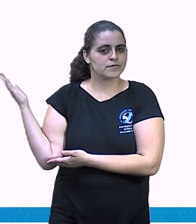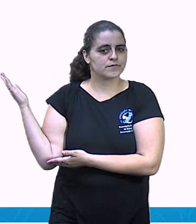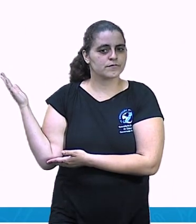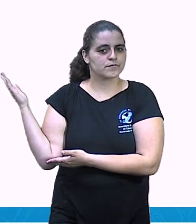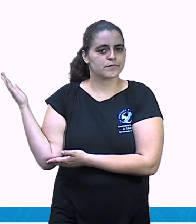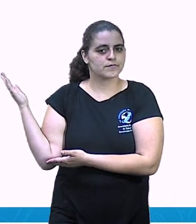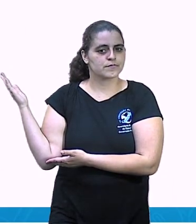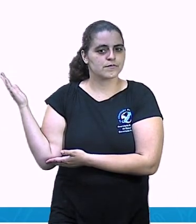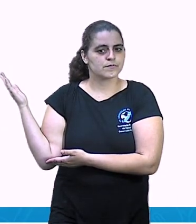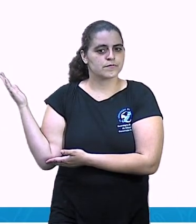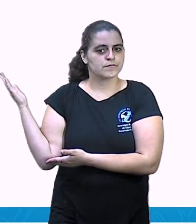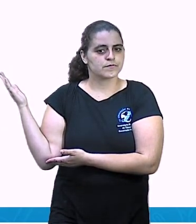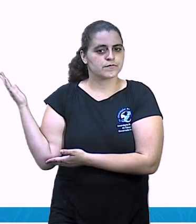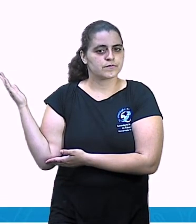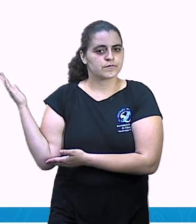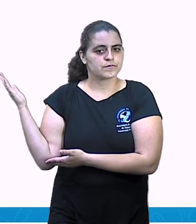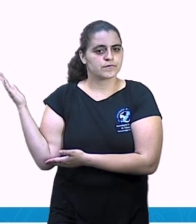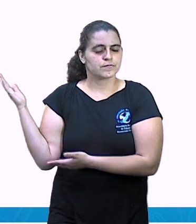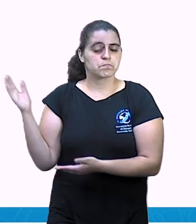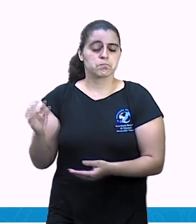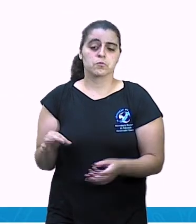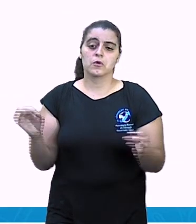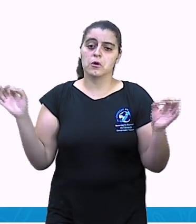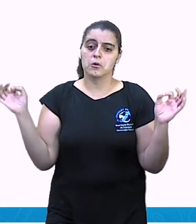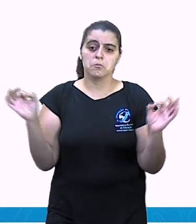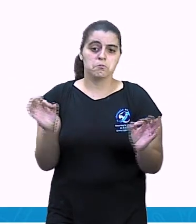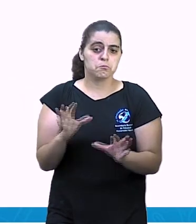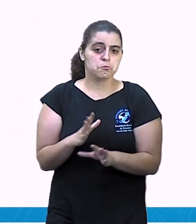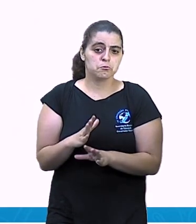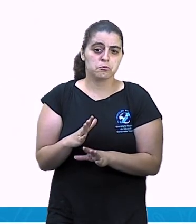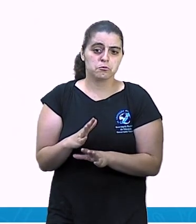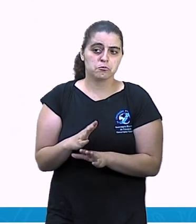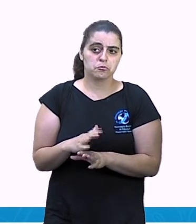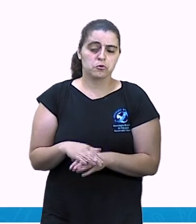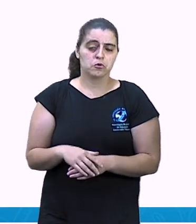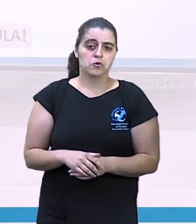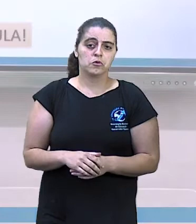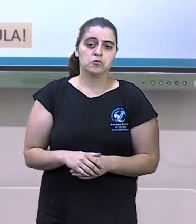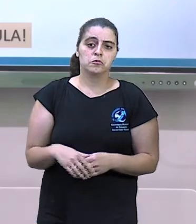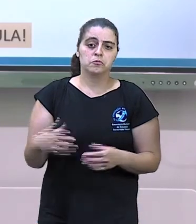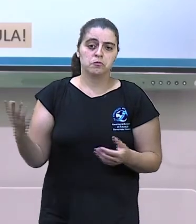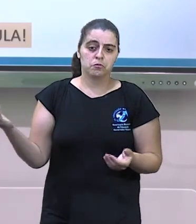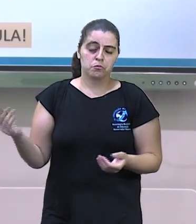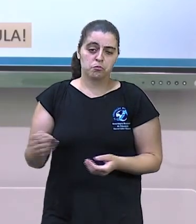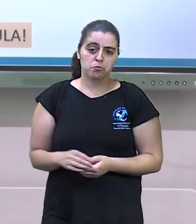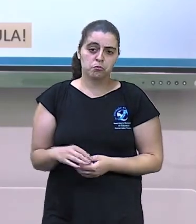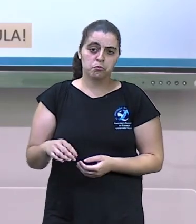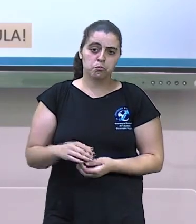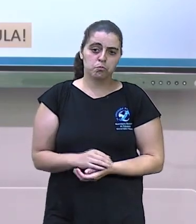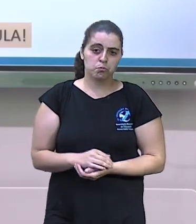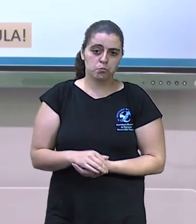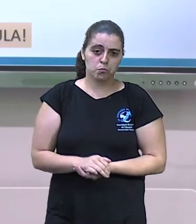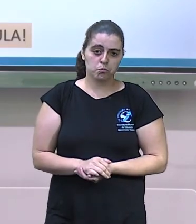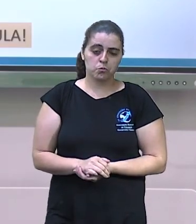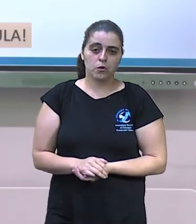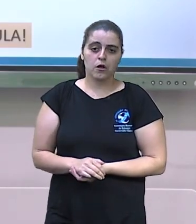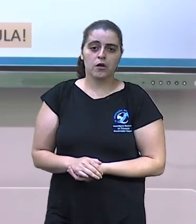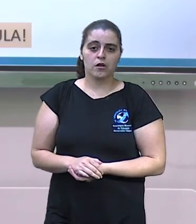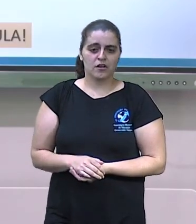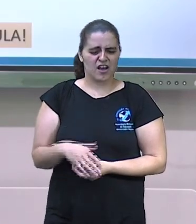acontecendo. E Andrezinha chegou? Sinal que eu tenho que ir embora.